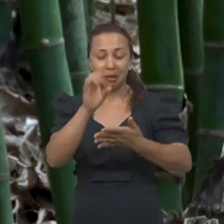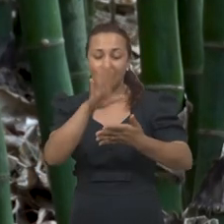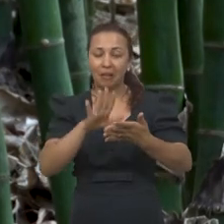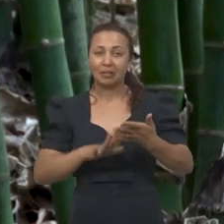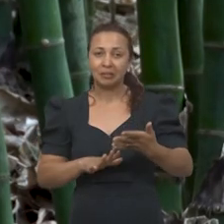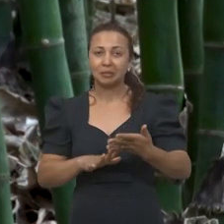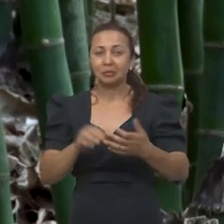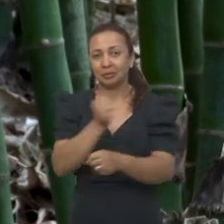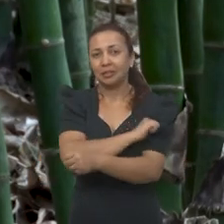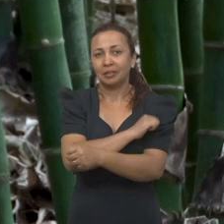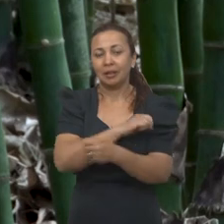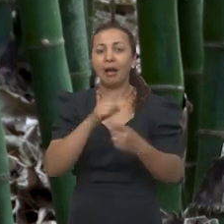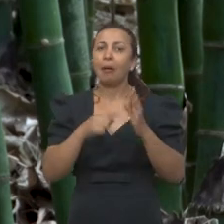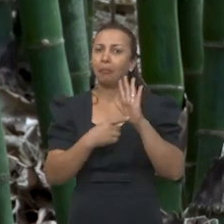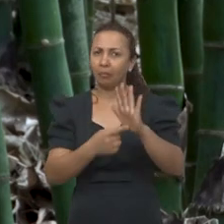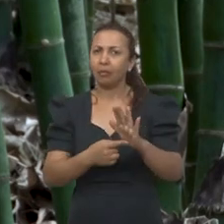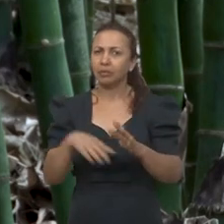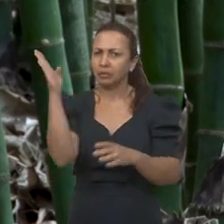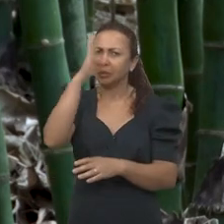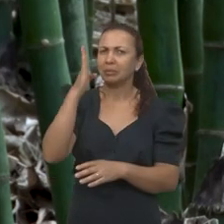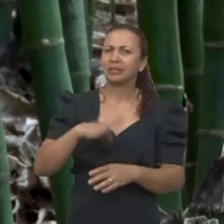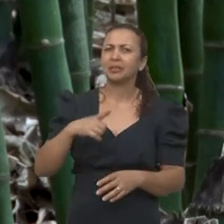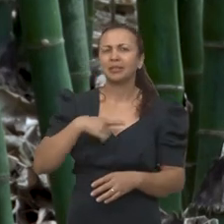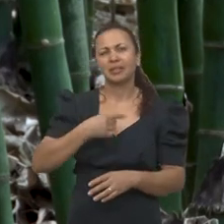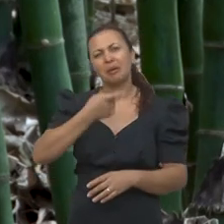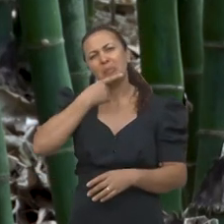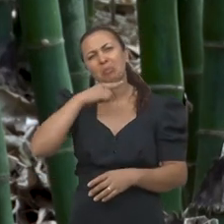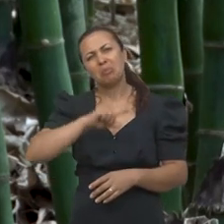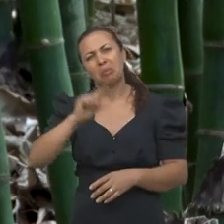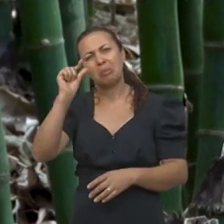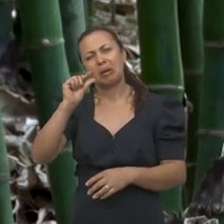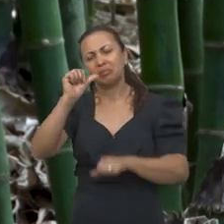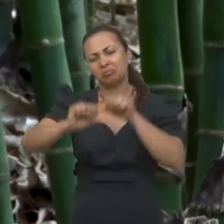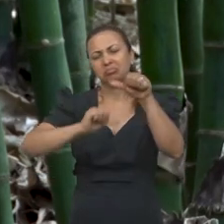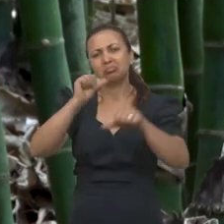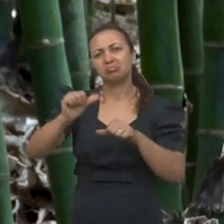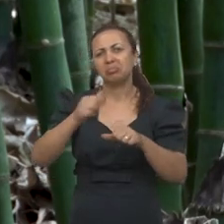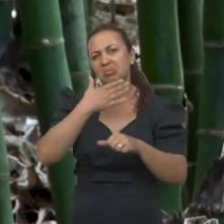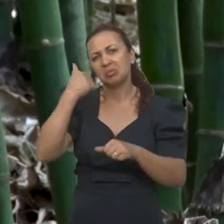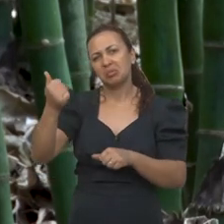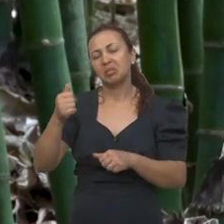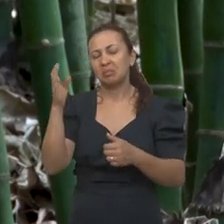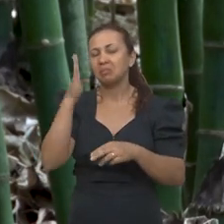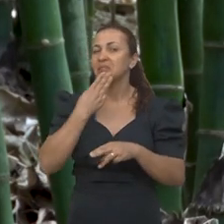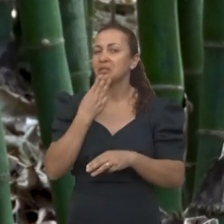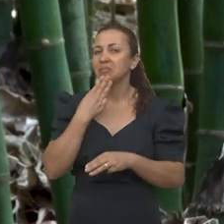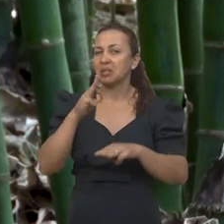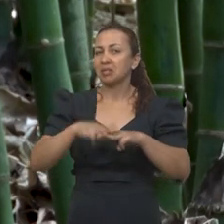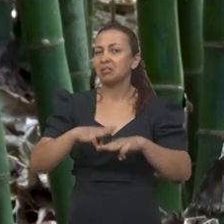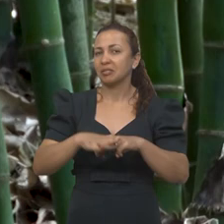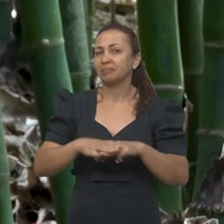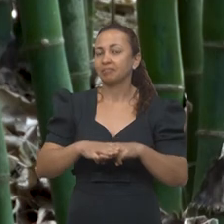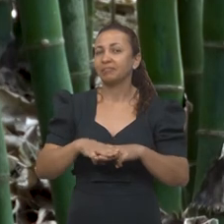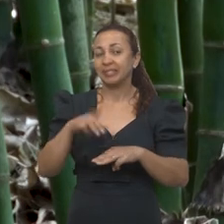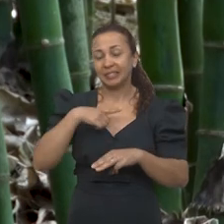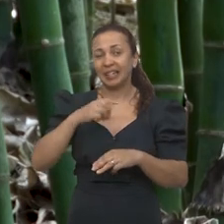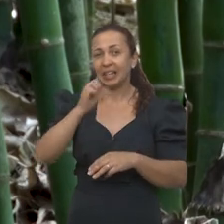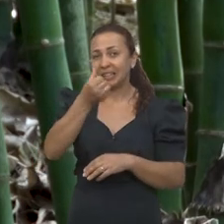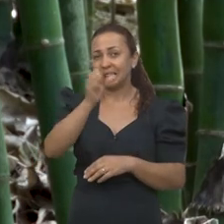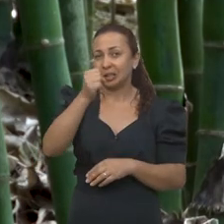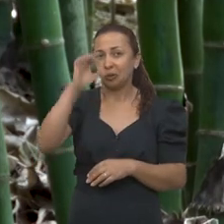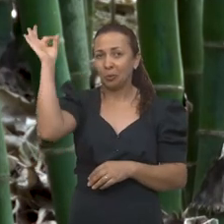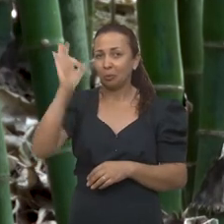Avaliação de Estudantes apontam que o Brasil tem um baixo desempenho em matemática e revelam que mais de